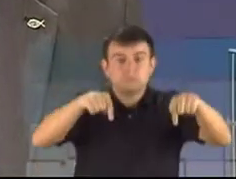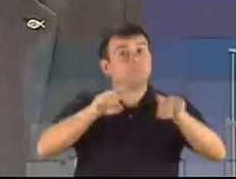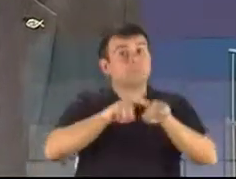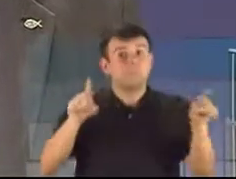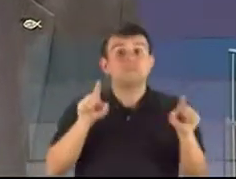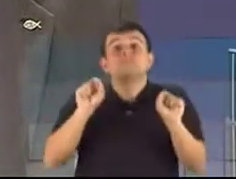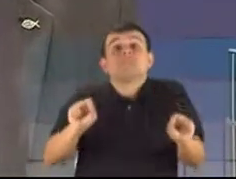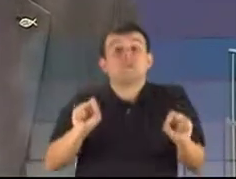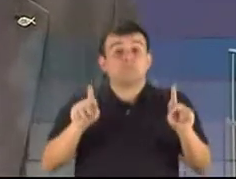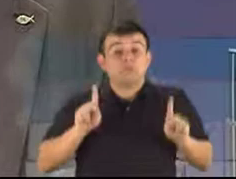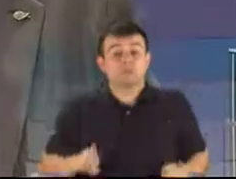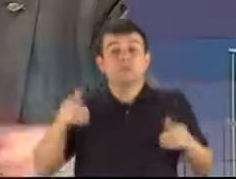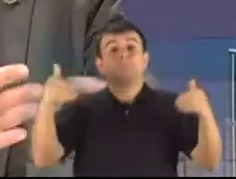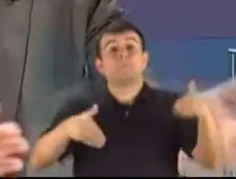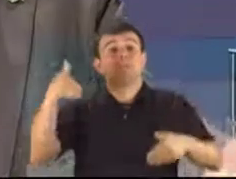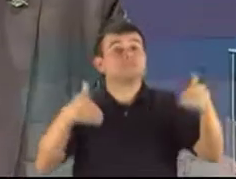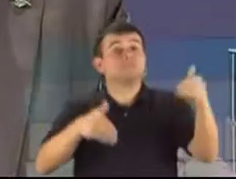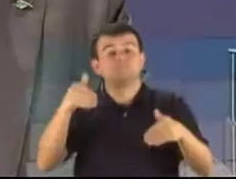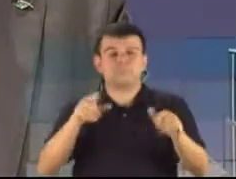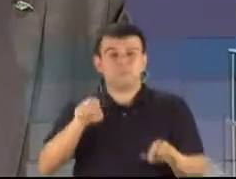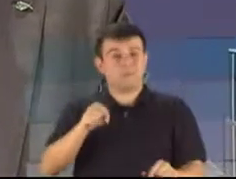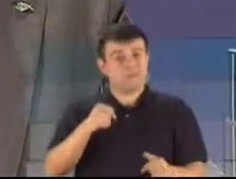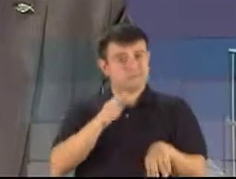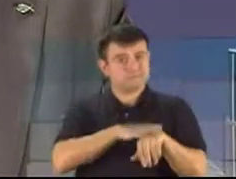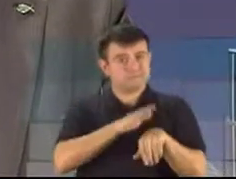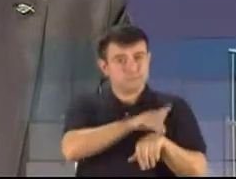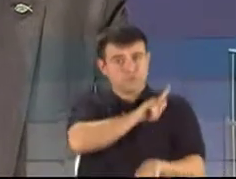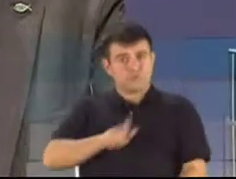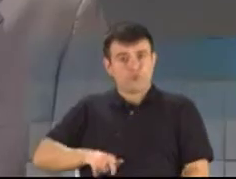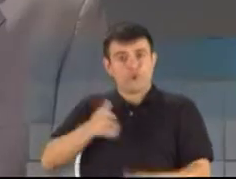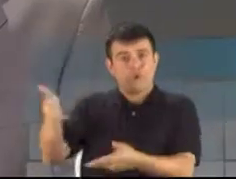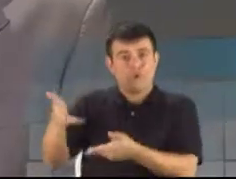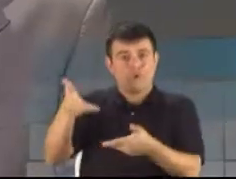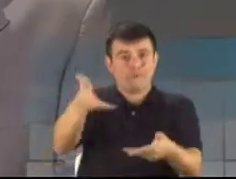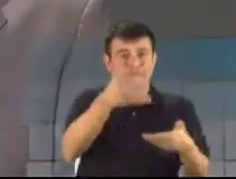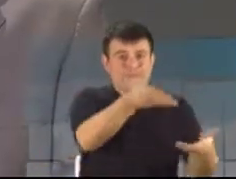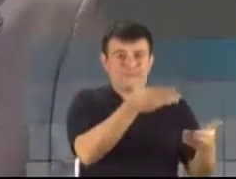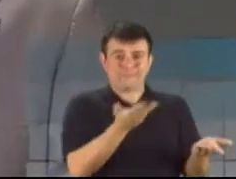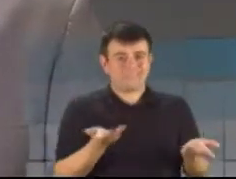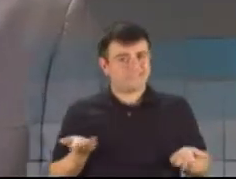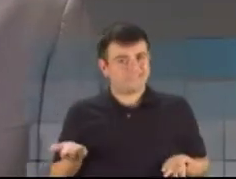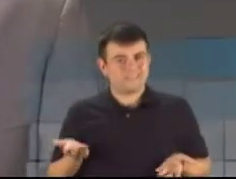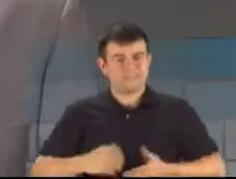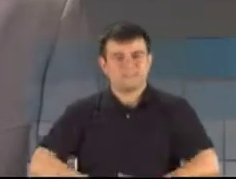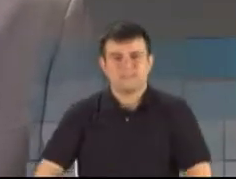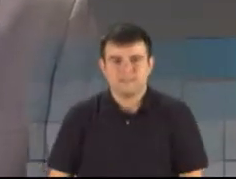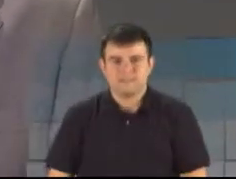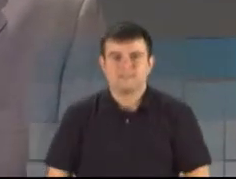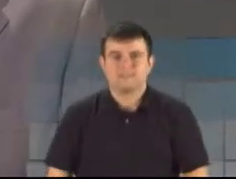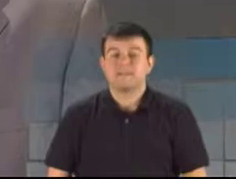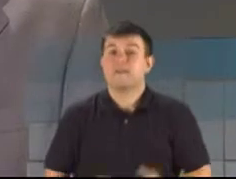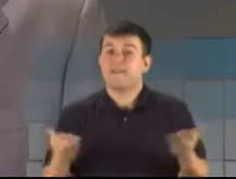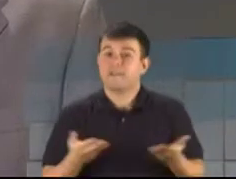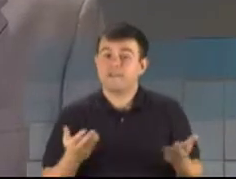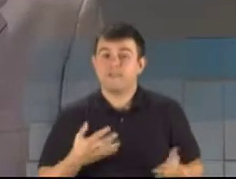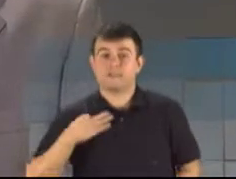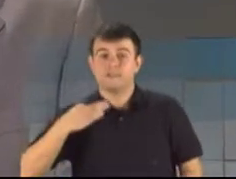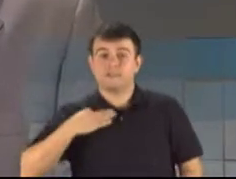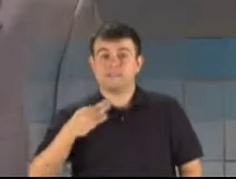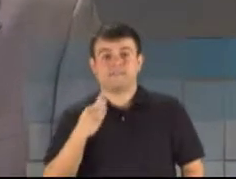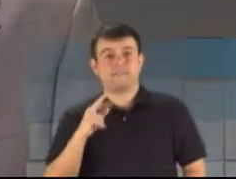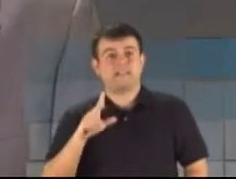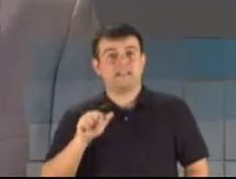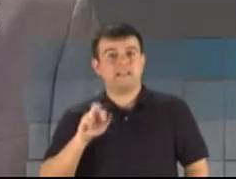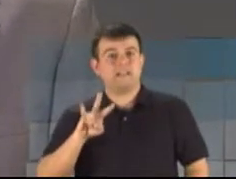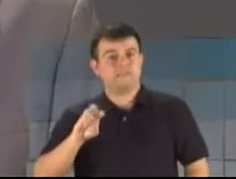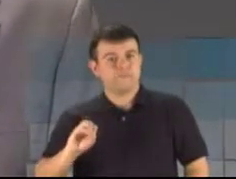que estão no conselhão são pessoas convidadas pelo governador. Tempo esgotado, o candidato Flávio Gomes pergunta